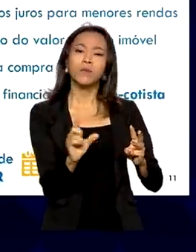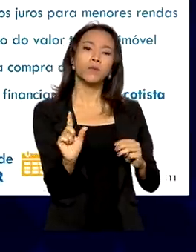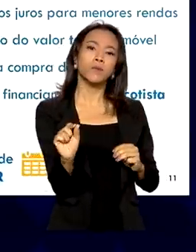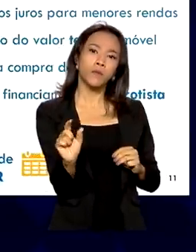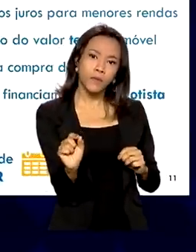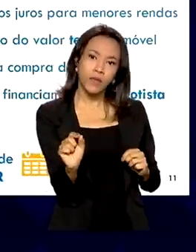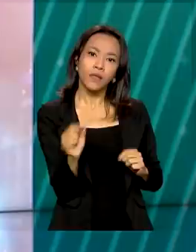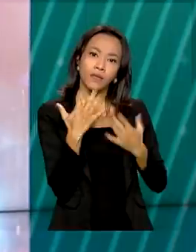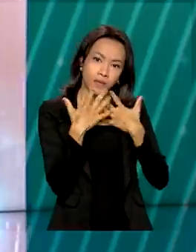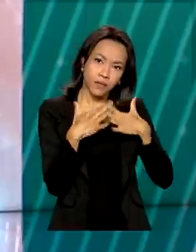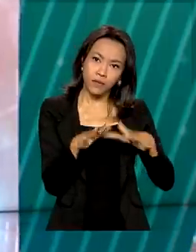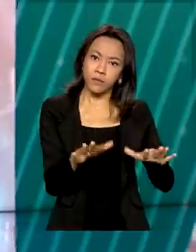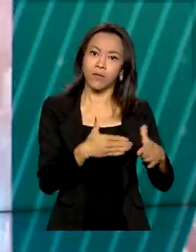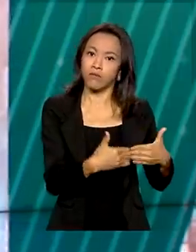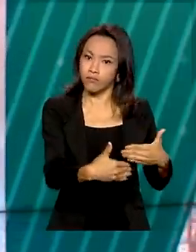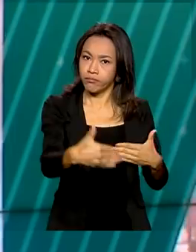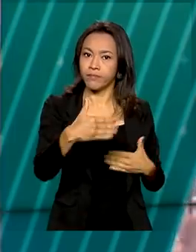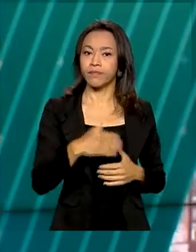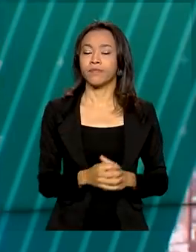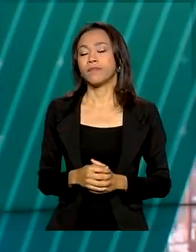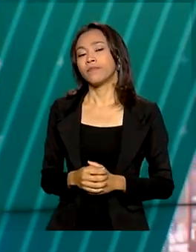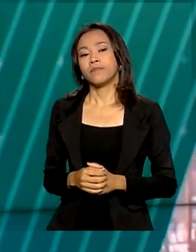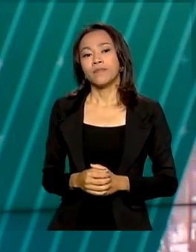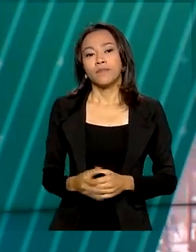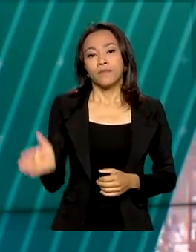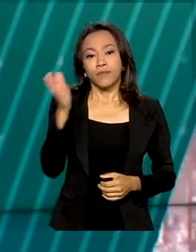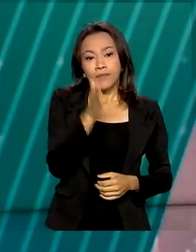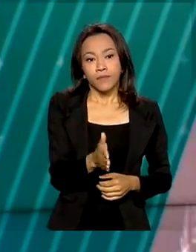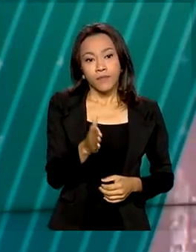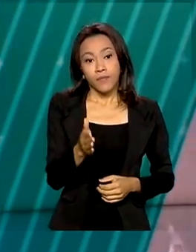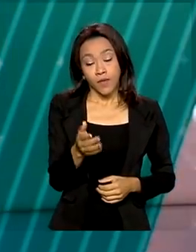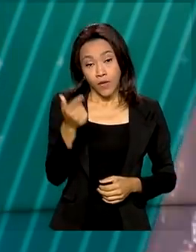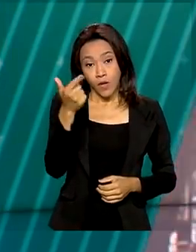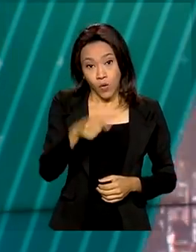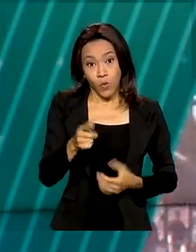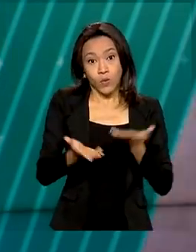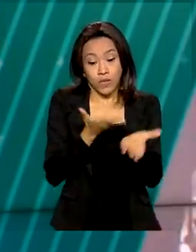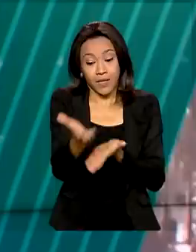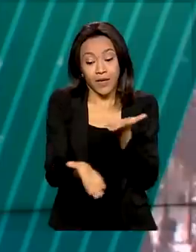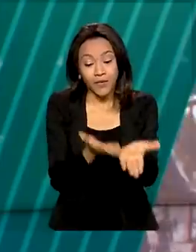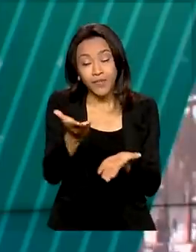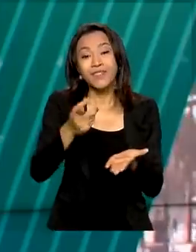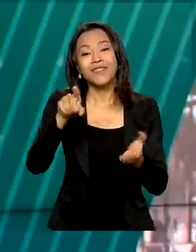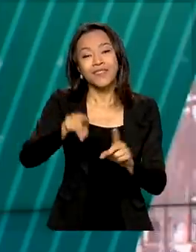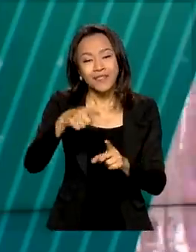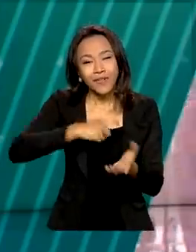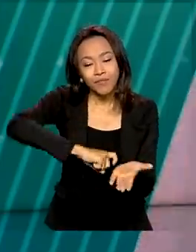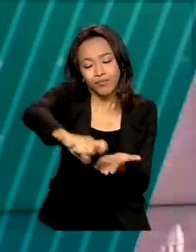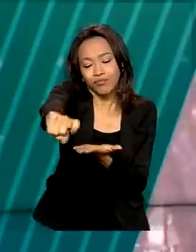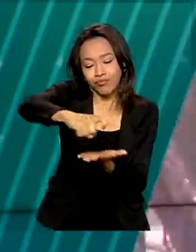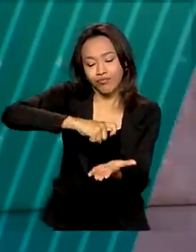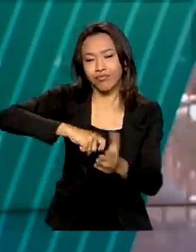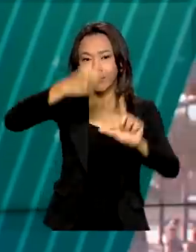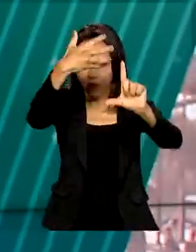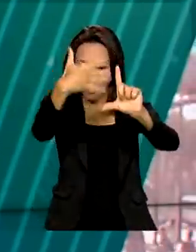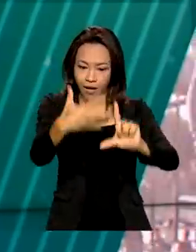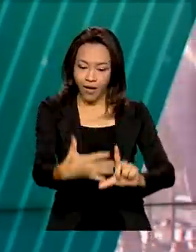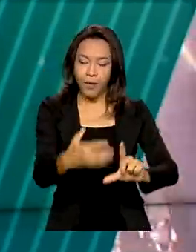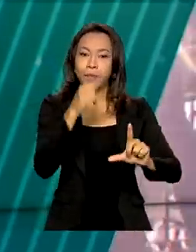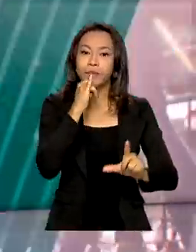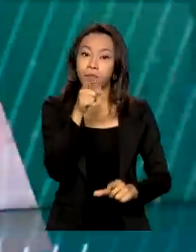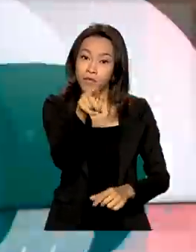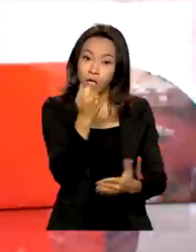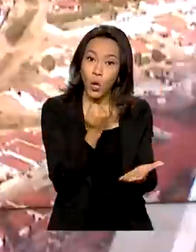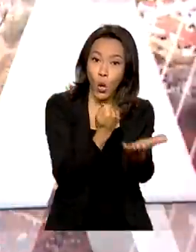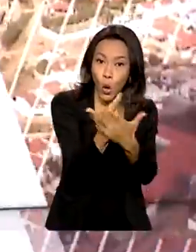natural. Mais um serviço foi digitalizado pelo governo federal. Ao vender ou comprar